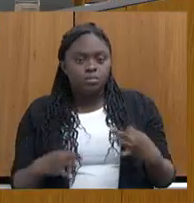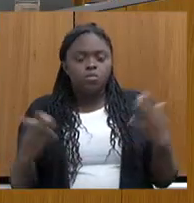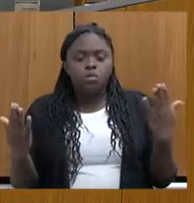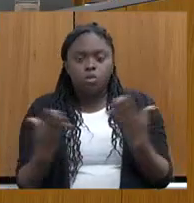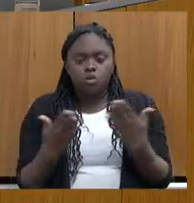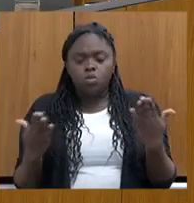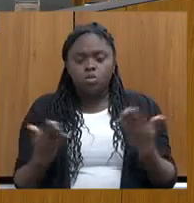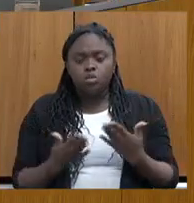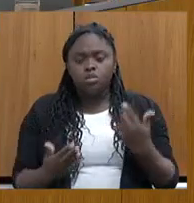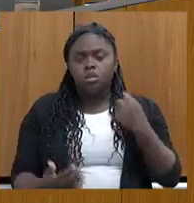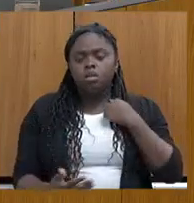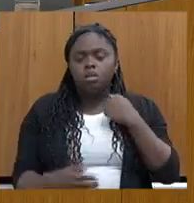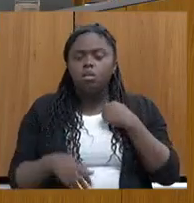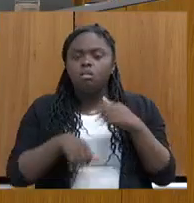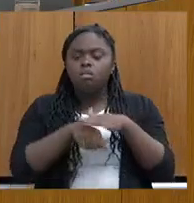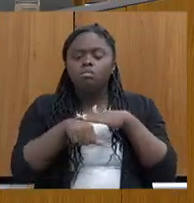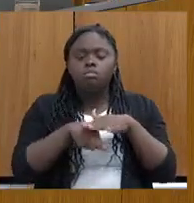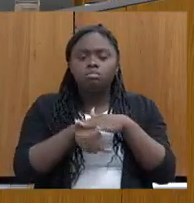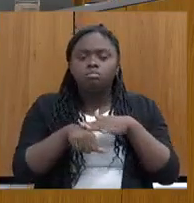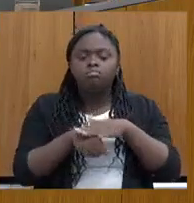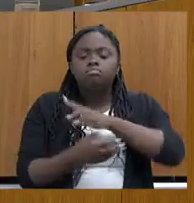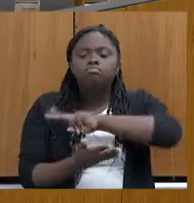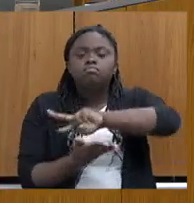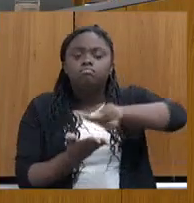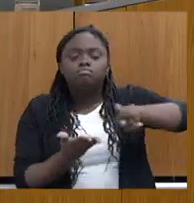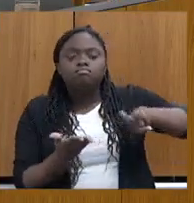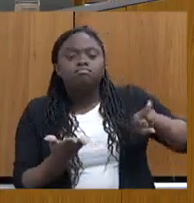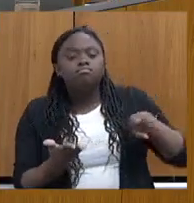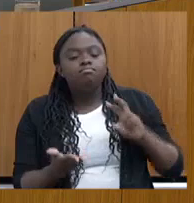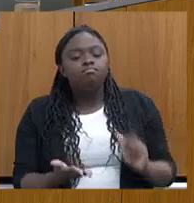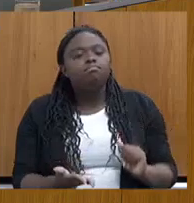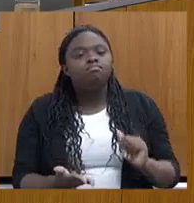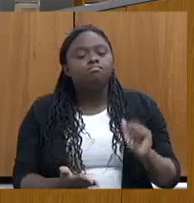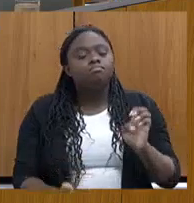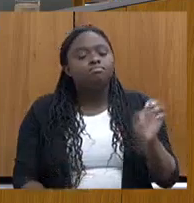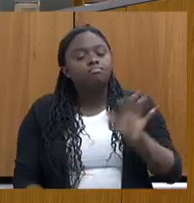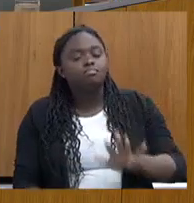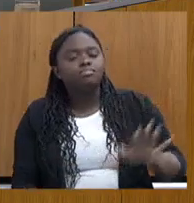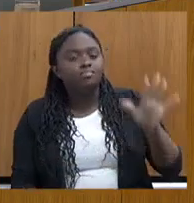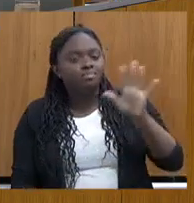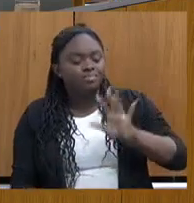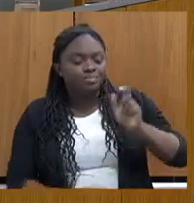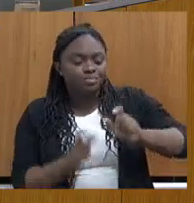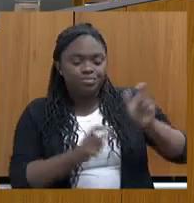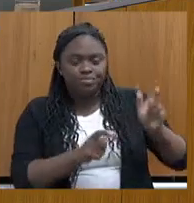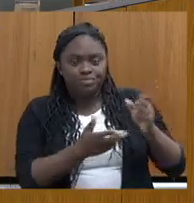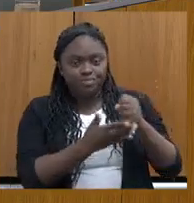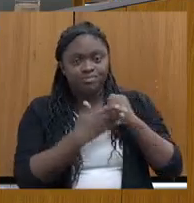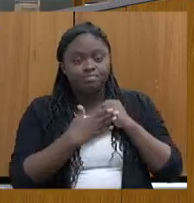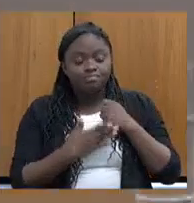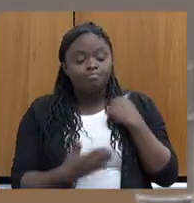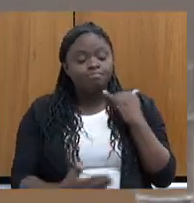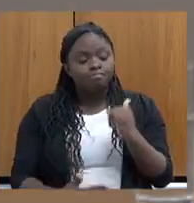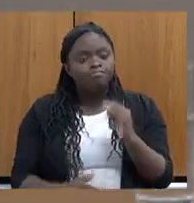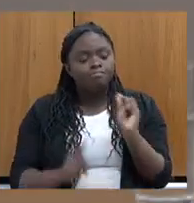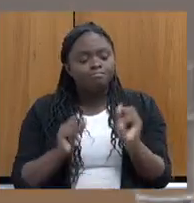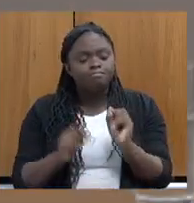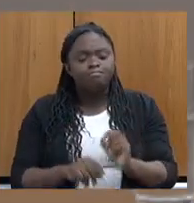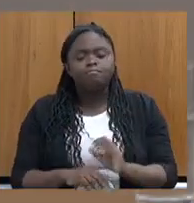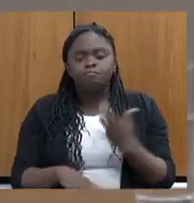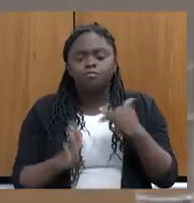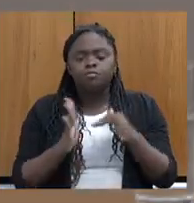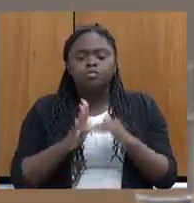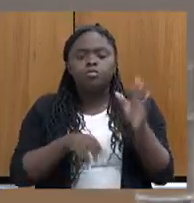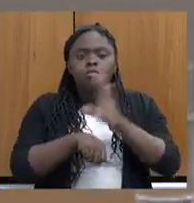Hoje, eu até converso, estou conversando com vários parceiros, vários estados, meus pares, que falamos o seguinte, que todos esses cursos de